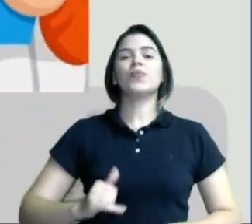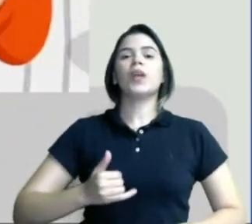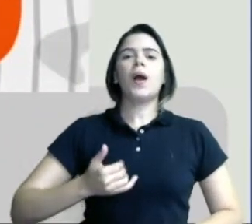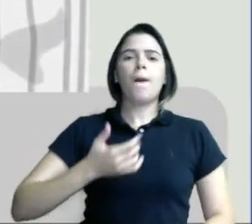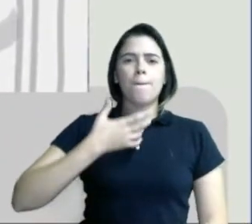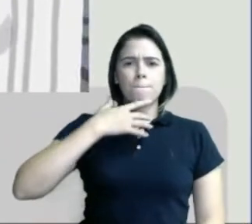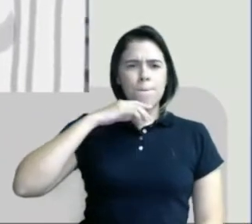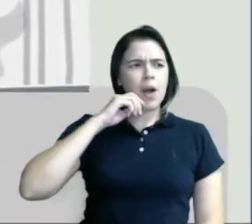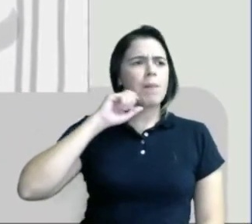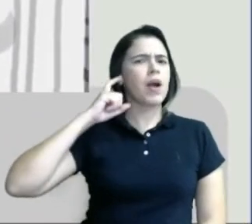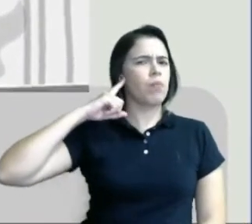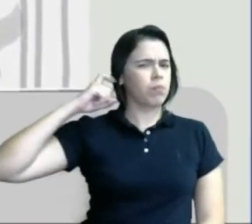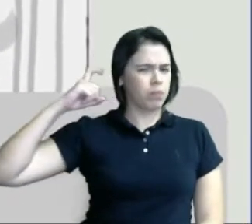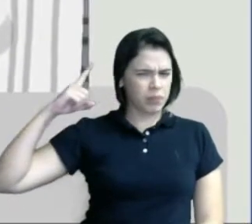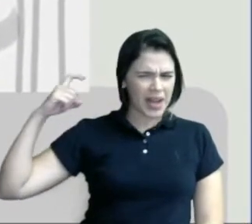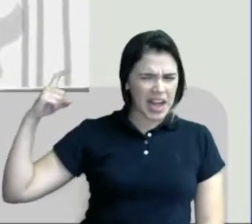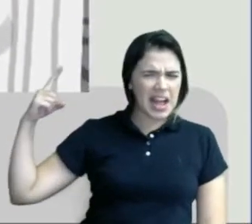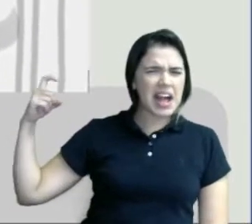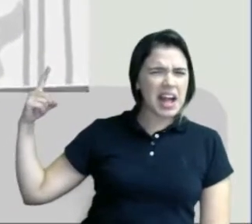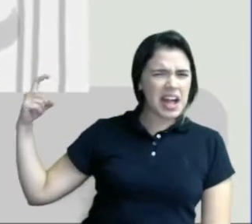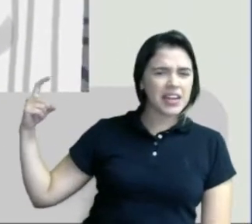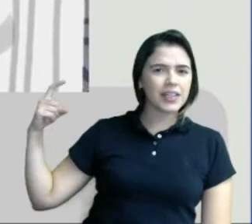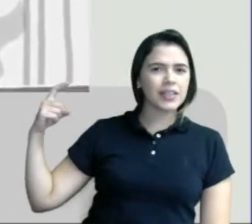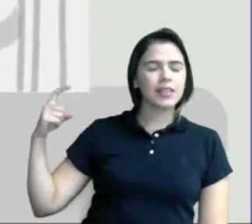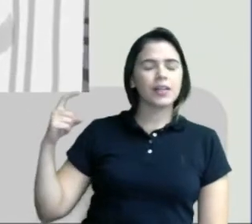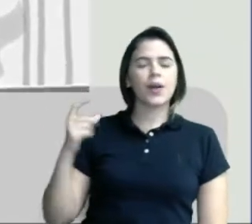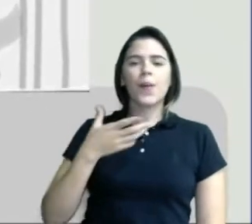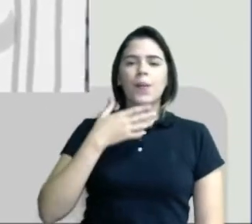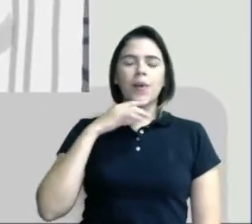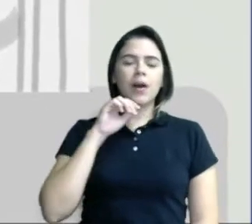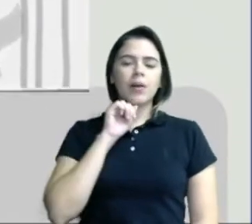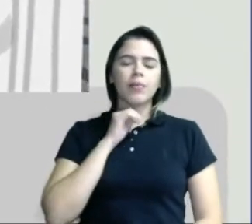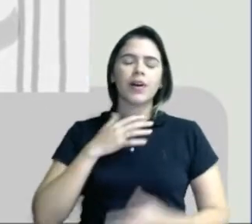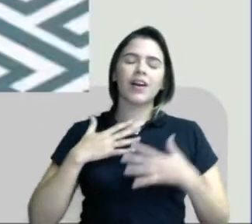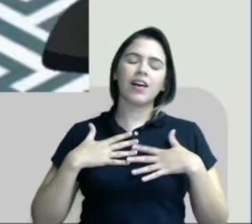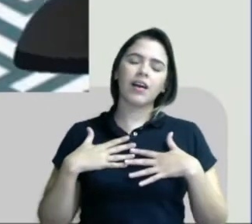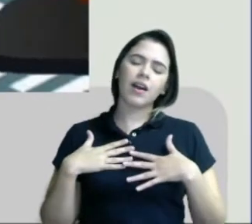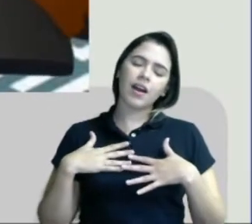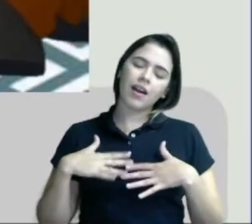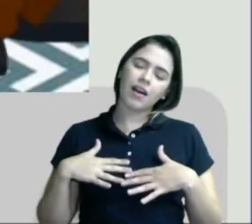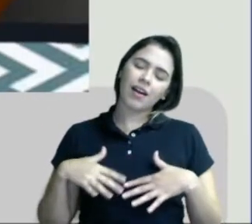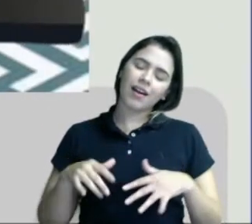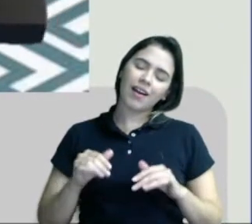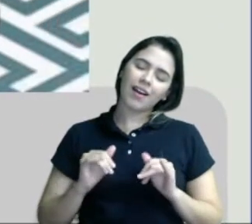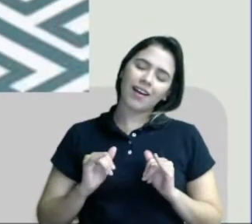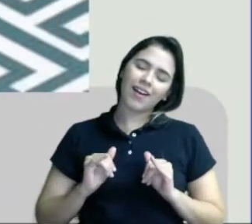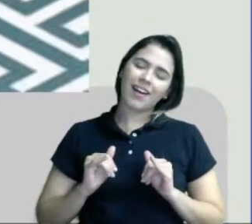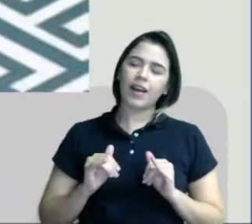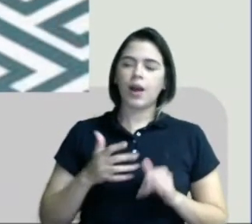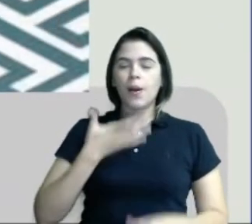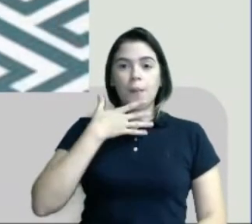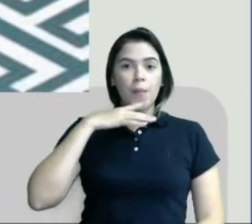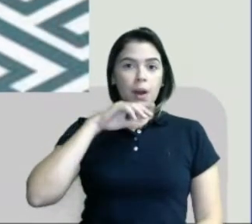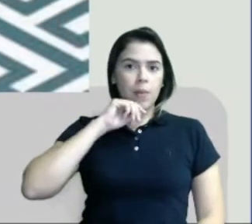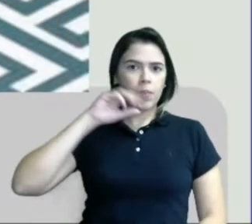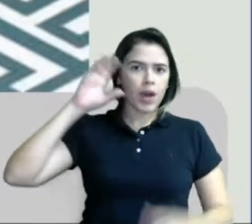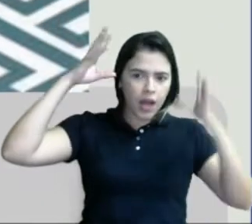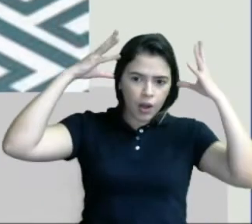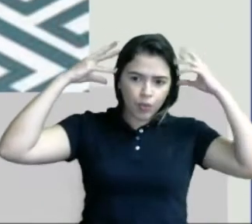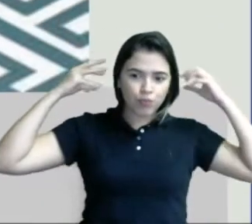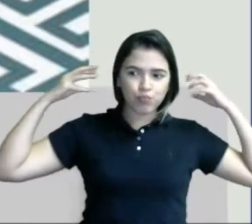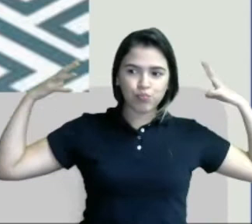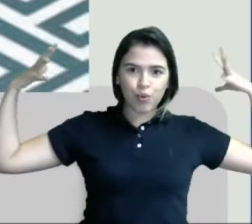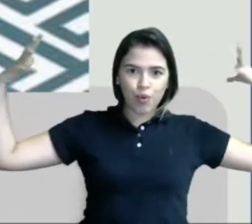barulhento e pai quietinho. Pai cabeludo